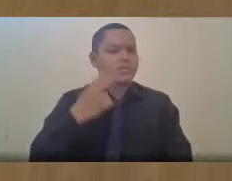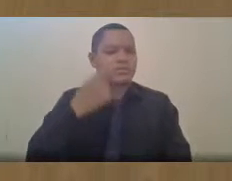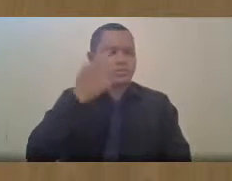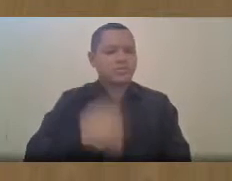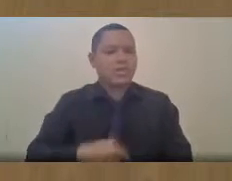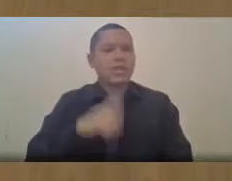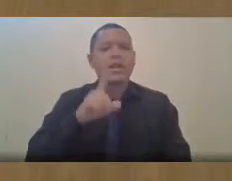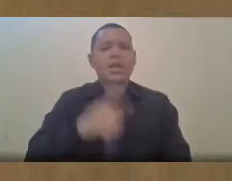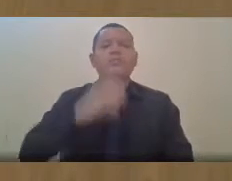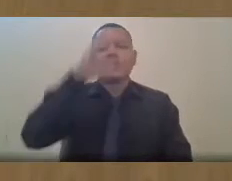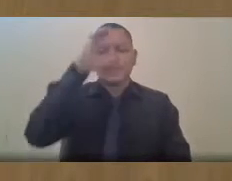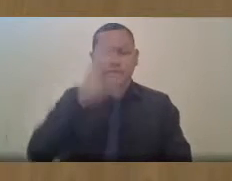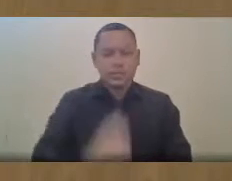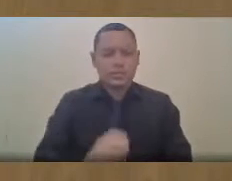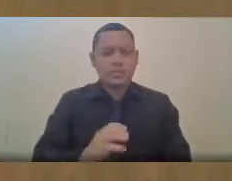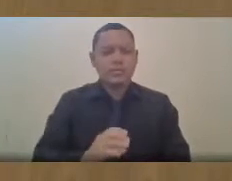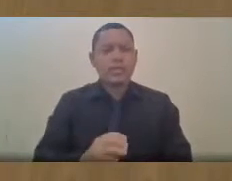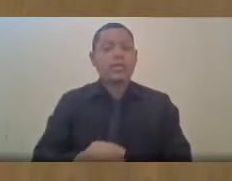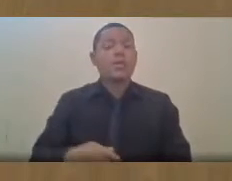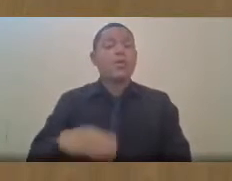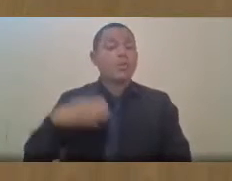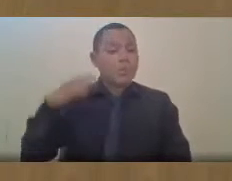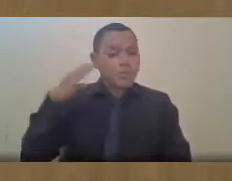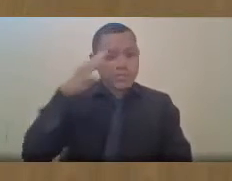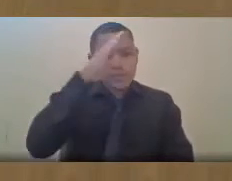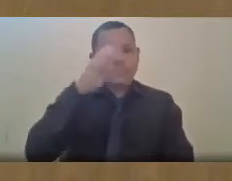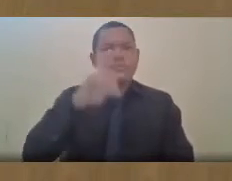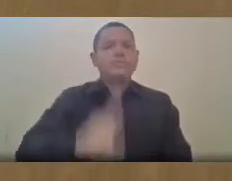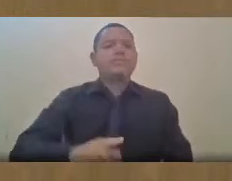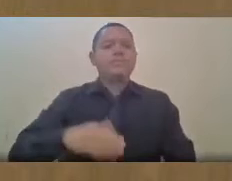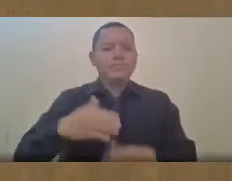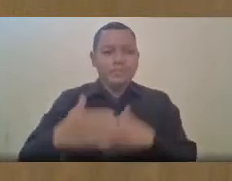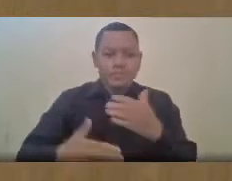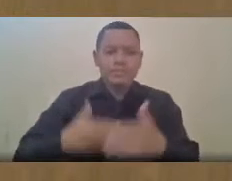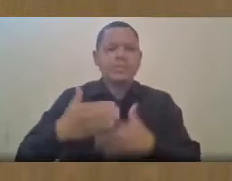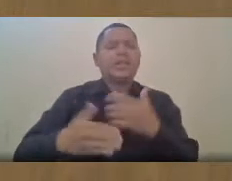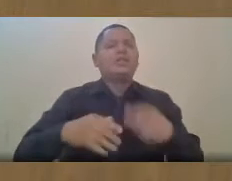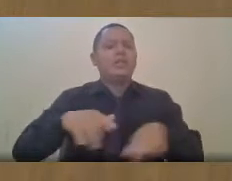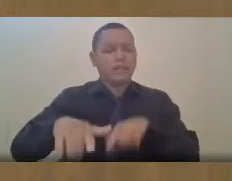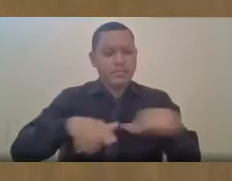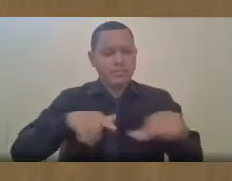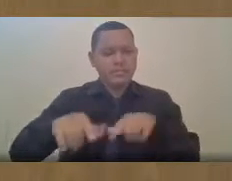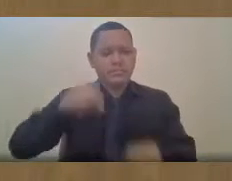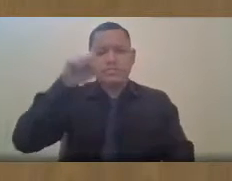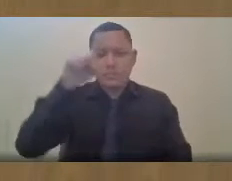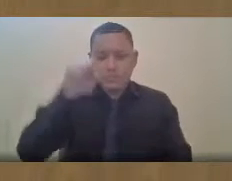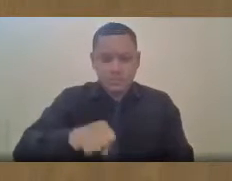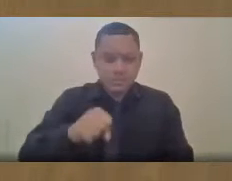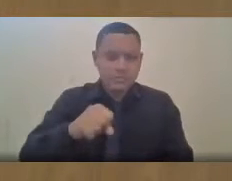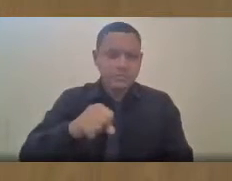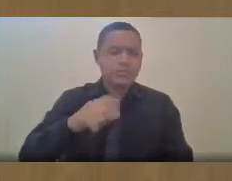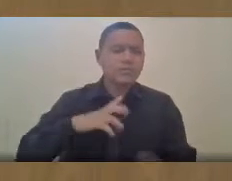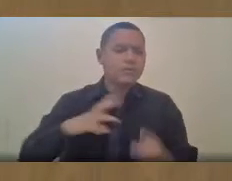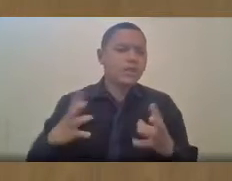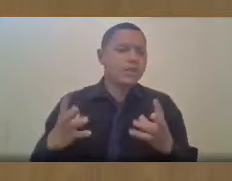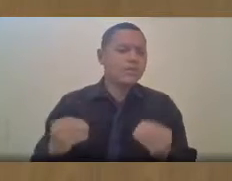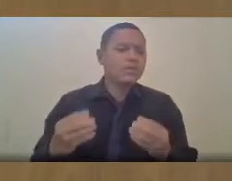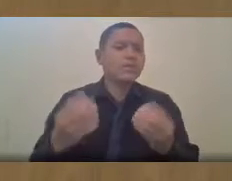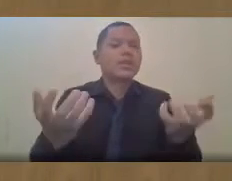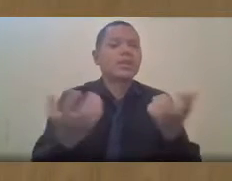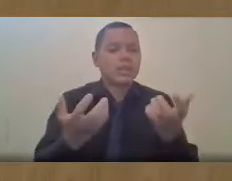O Bolsonaro está no caminho, está atrapalhando muita gente que quer